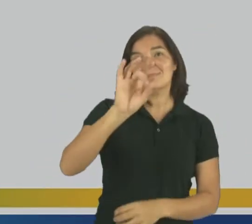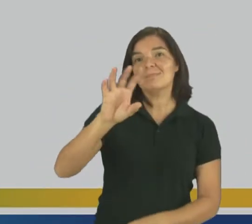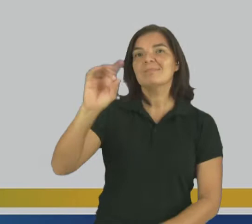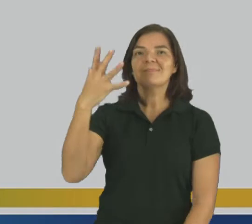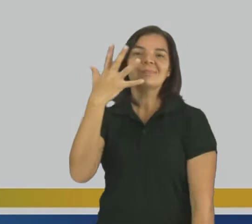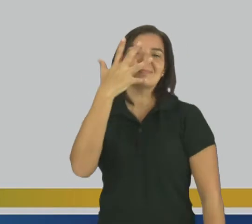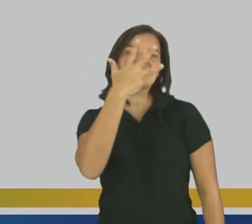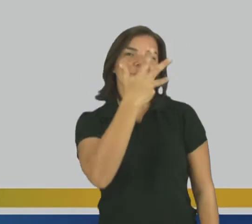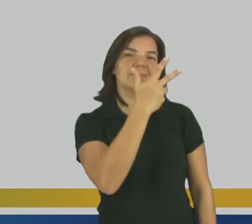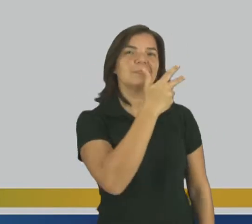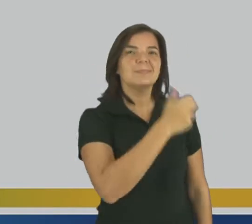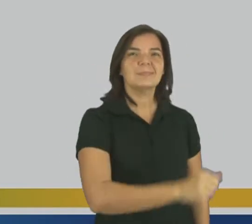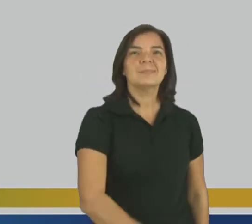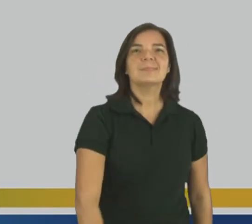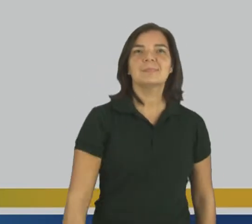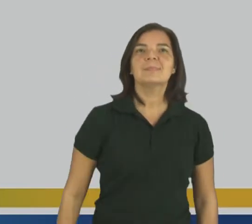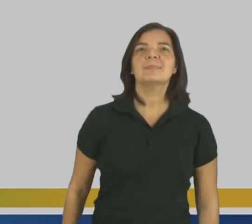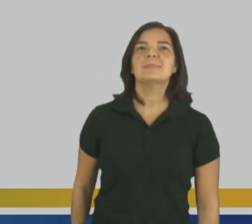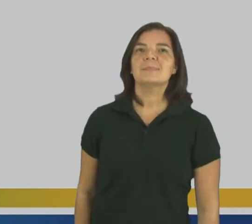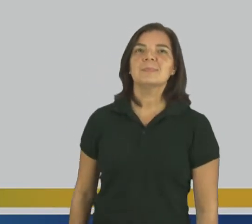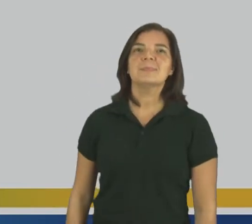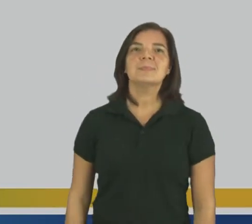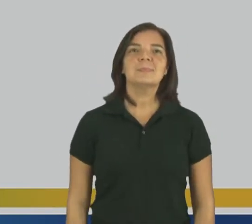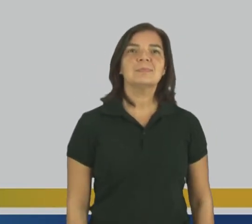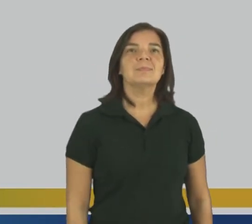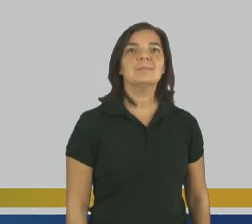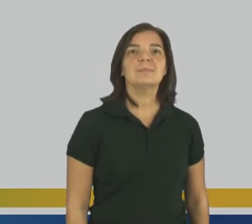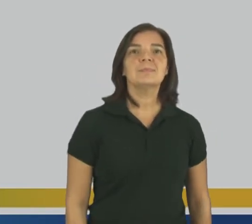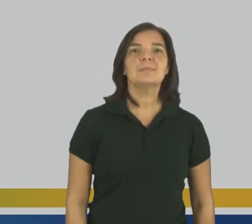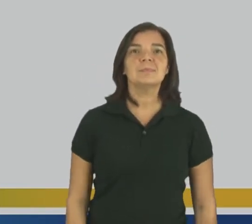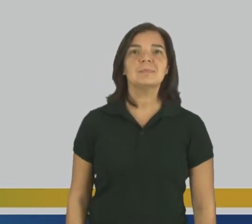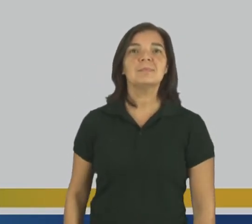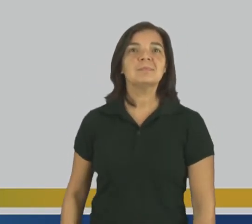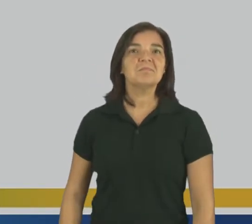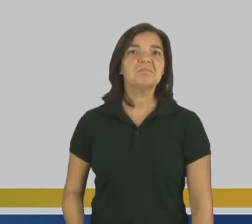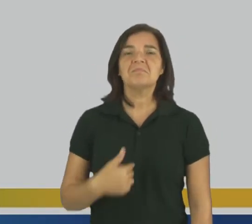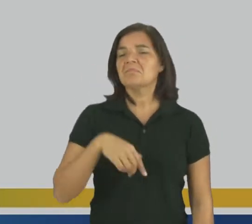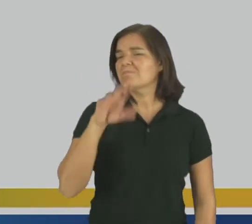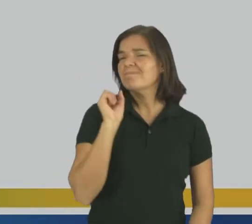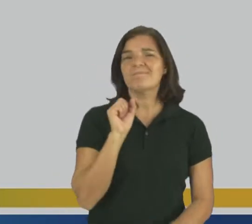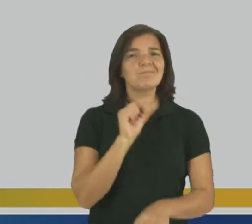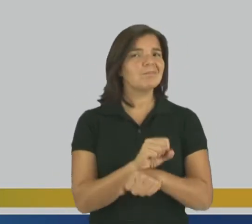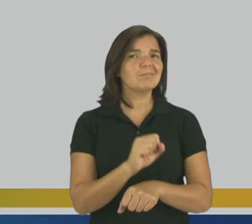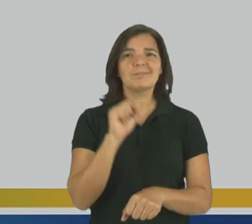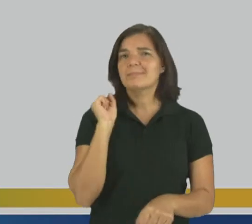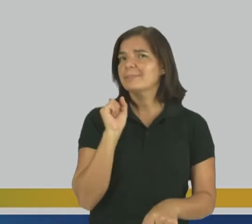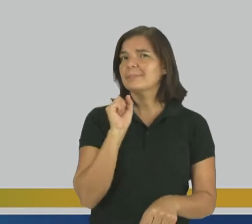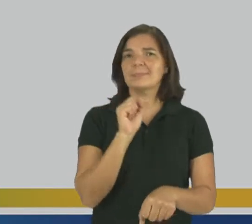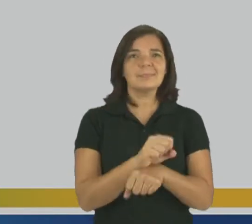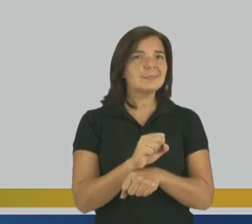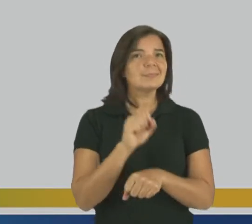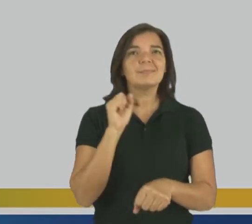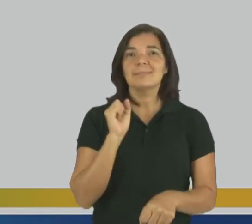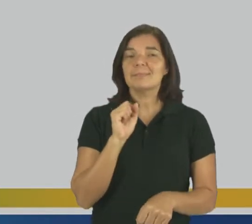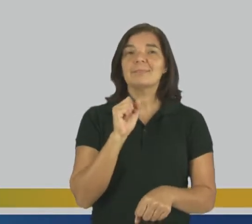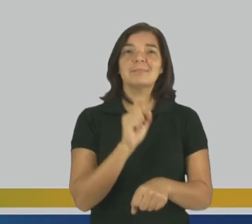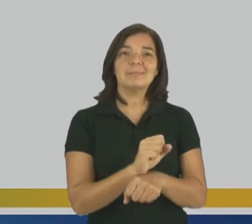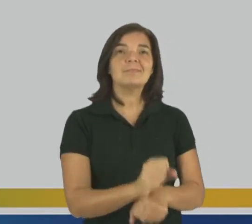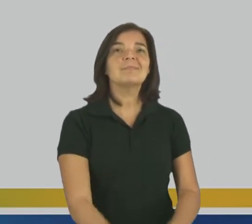a sua beleza Não vou esperar Não